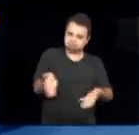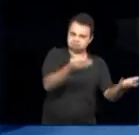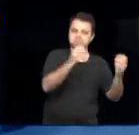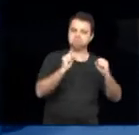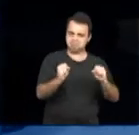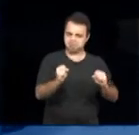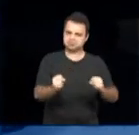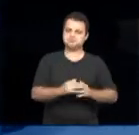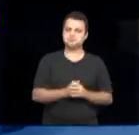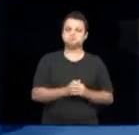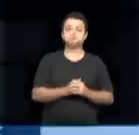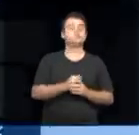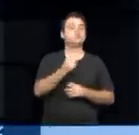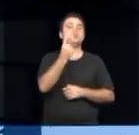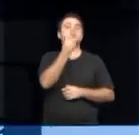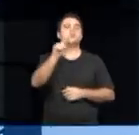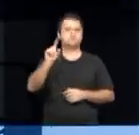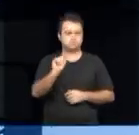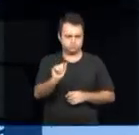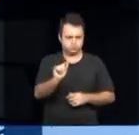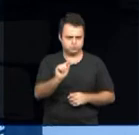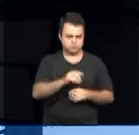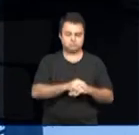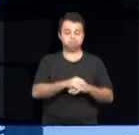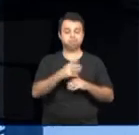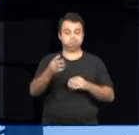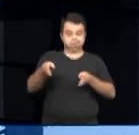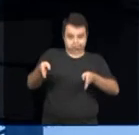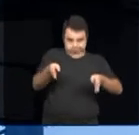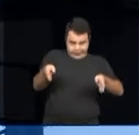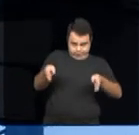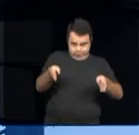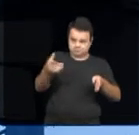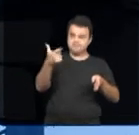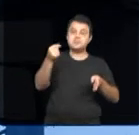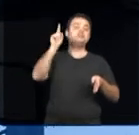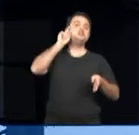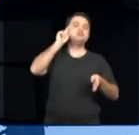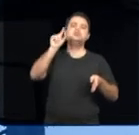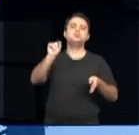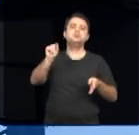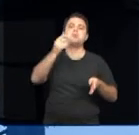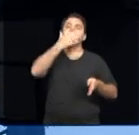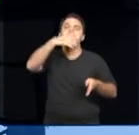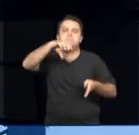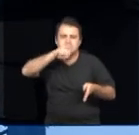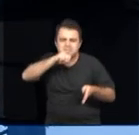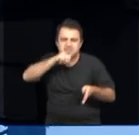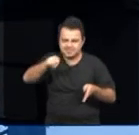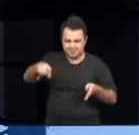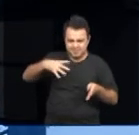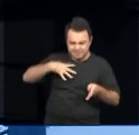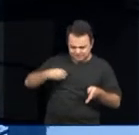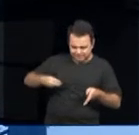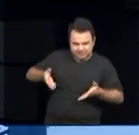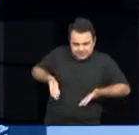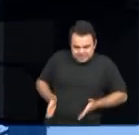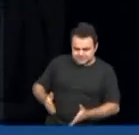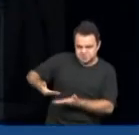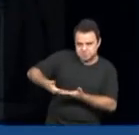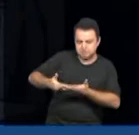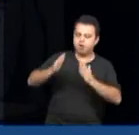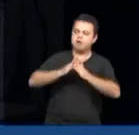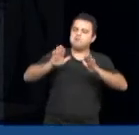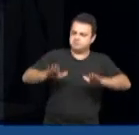ordem de prioridade. E a última proposta aumenta para 20 dias o prazo de licença paternidade garantido no